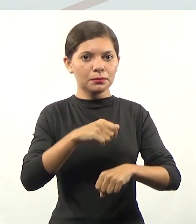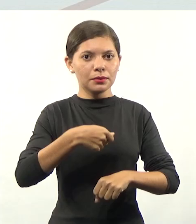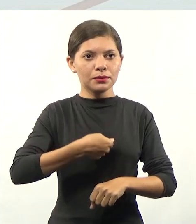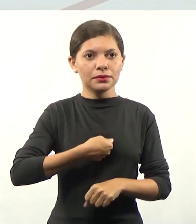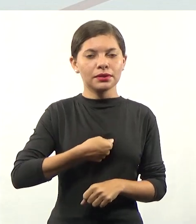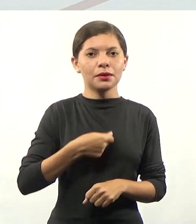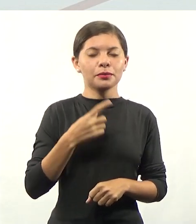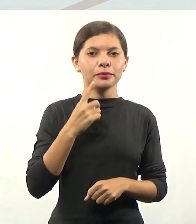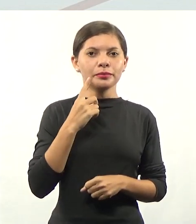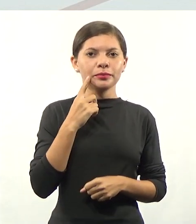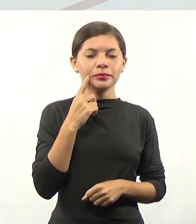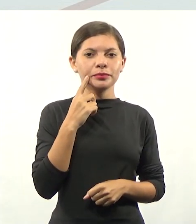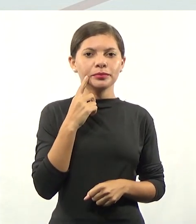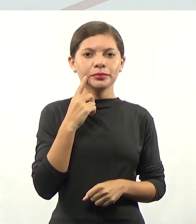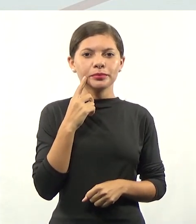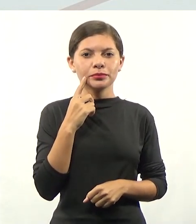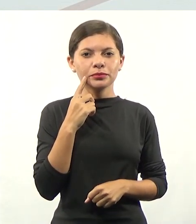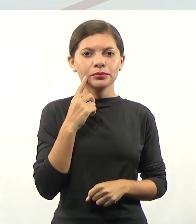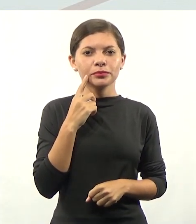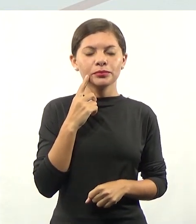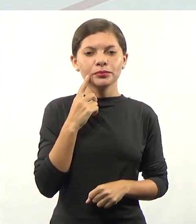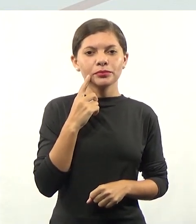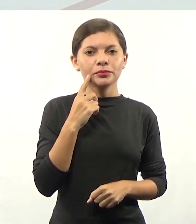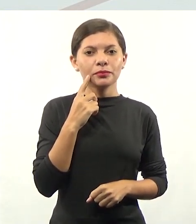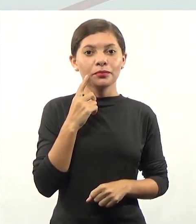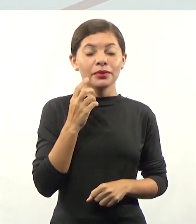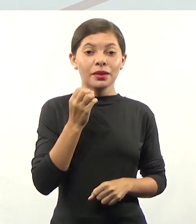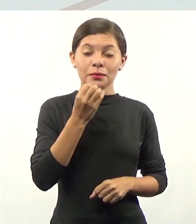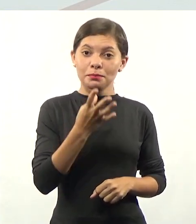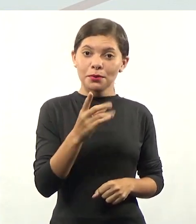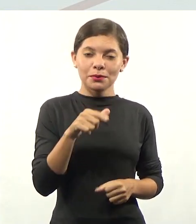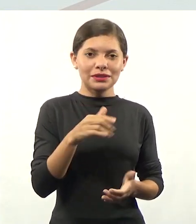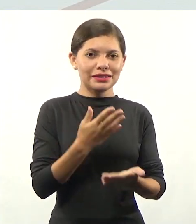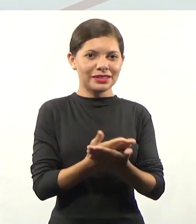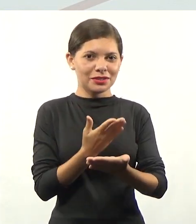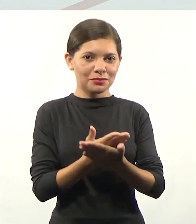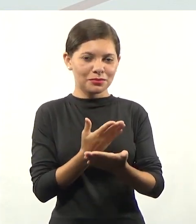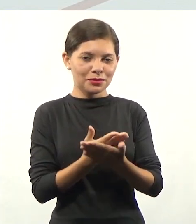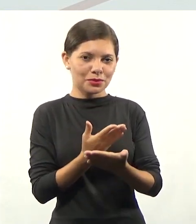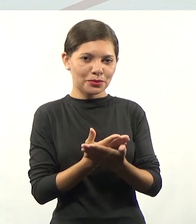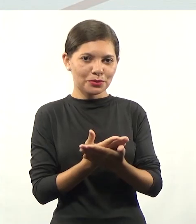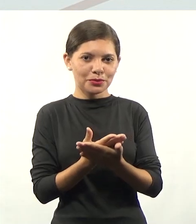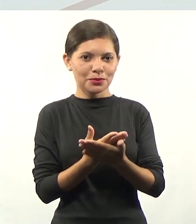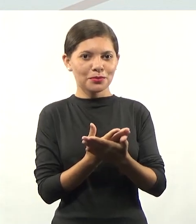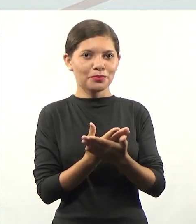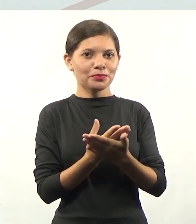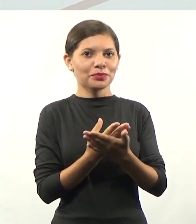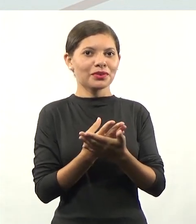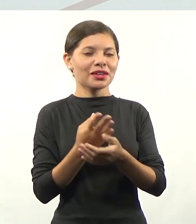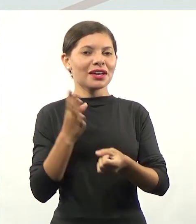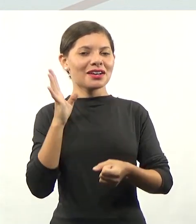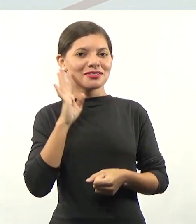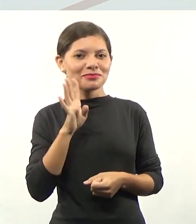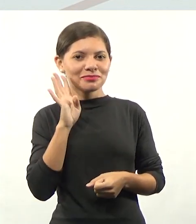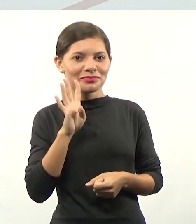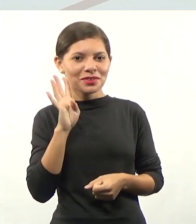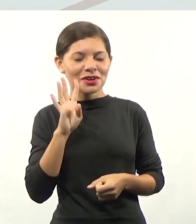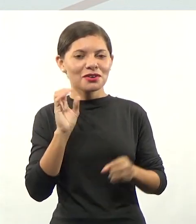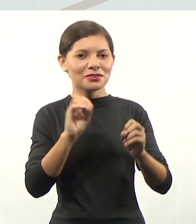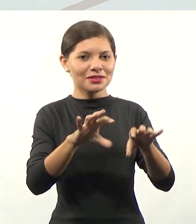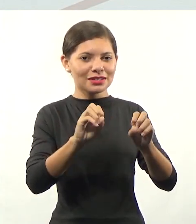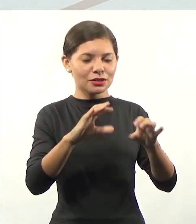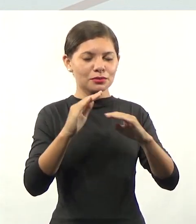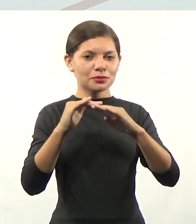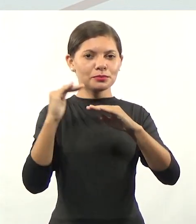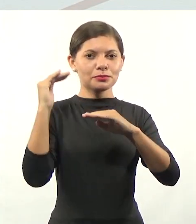comunidade Libras é... Ana Bela. Bom, nesse episódio, ai, diversão, diversão, educação